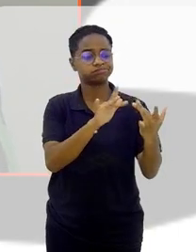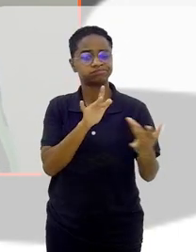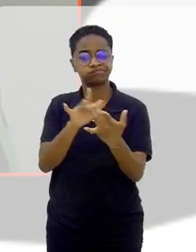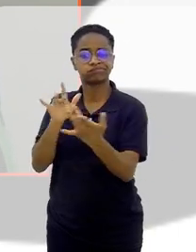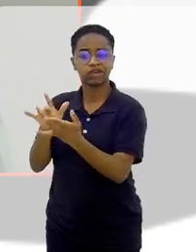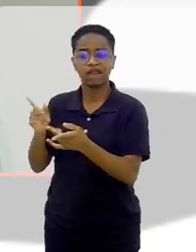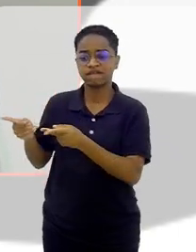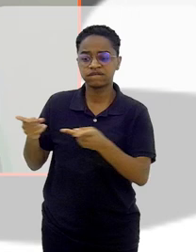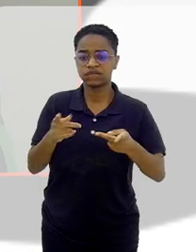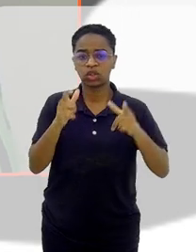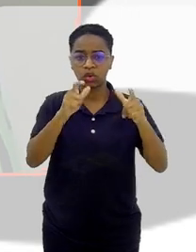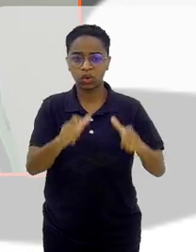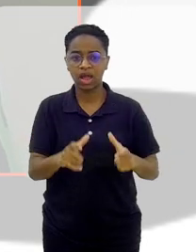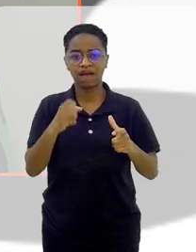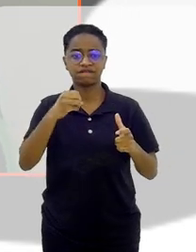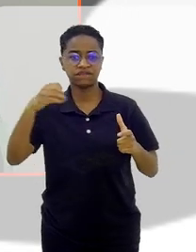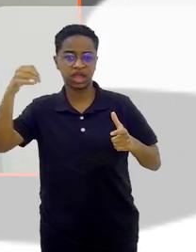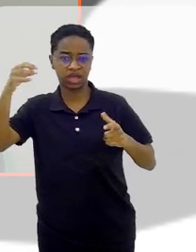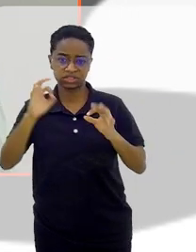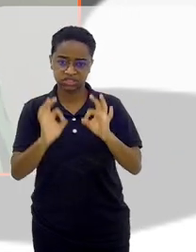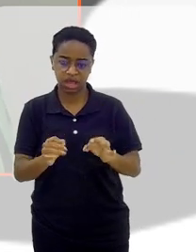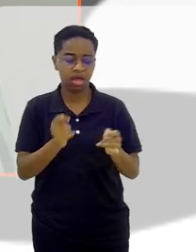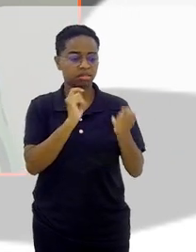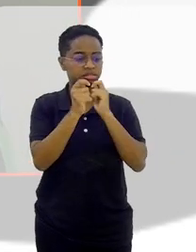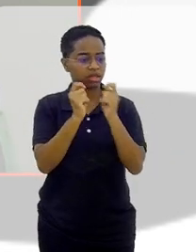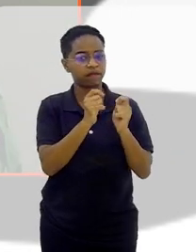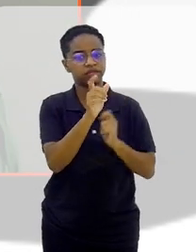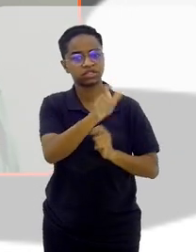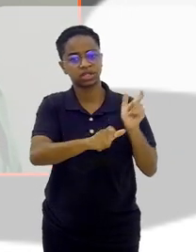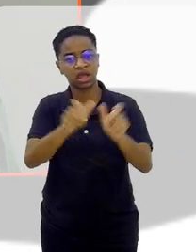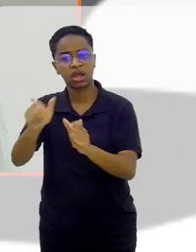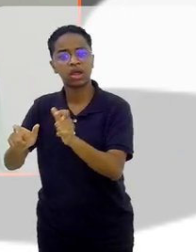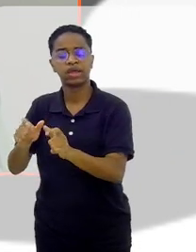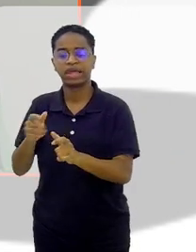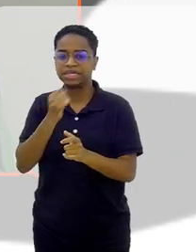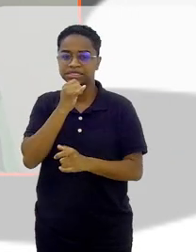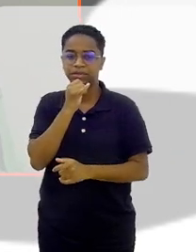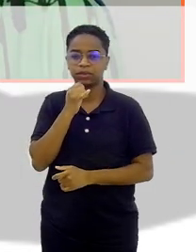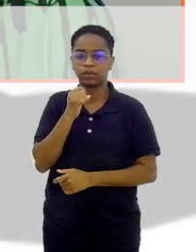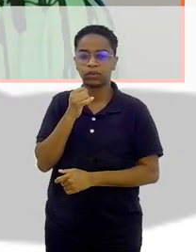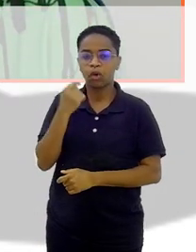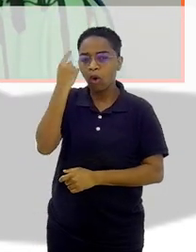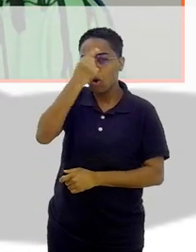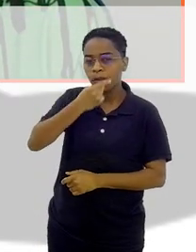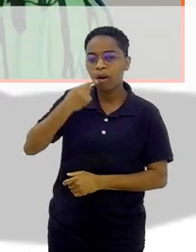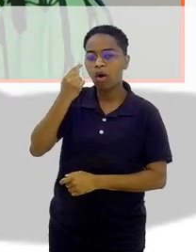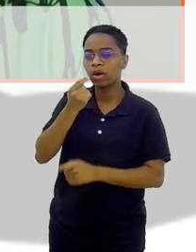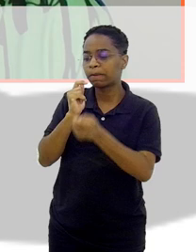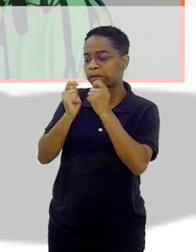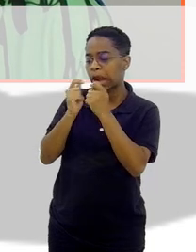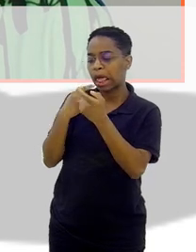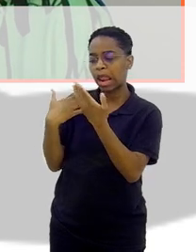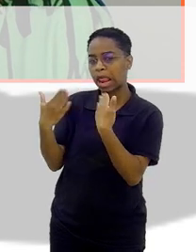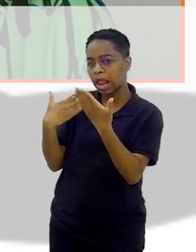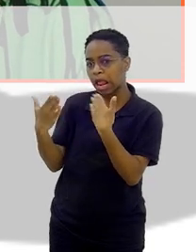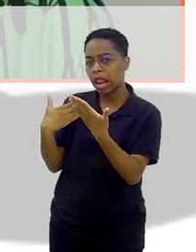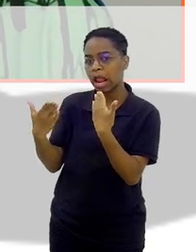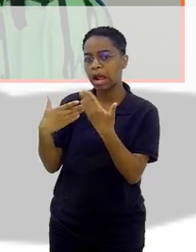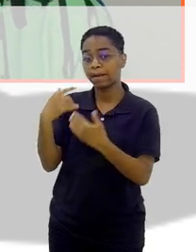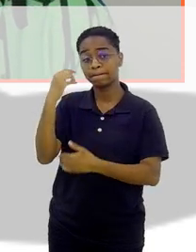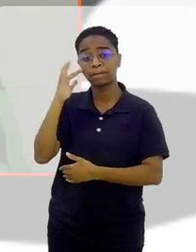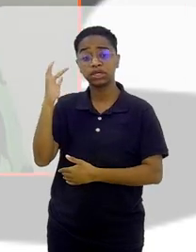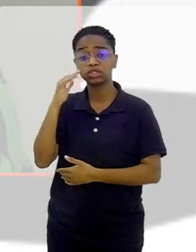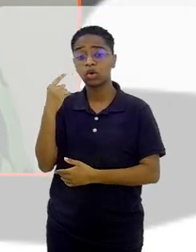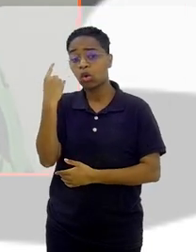de ir, de viajar, né? De entrevistar, de passar uma hora. Imagina você ter o luxo de você passar uma hora, por exemplo,